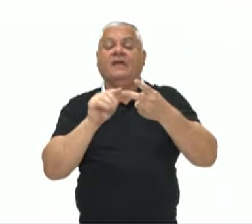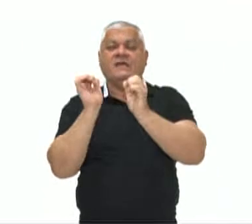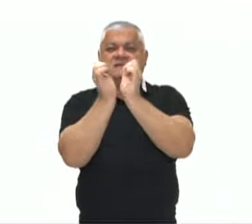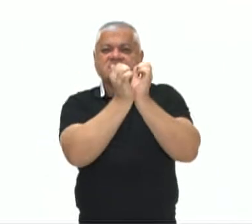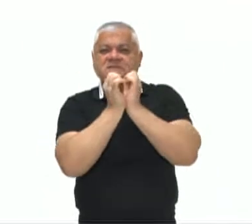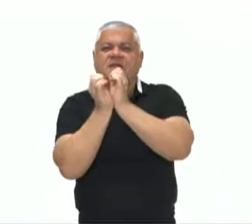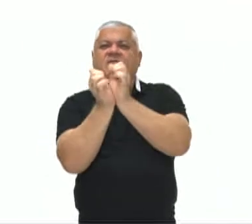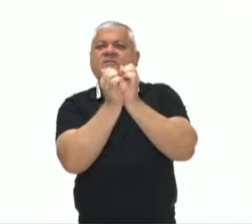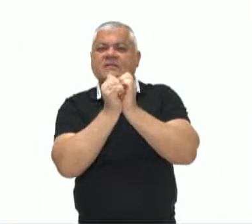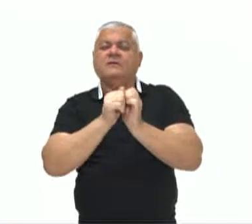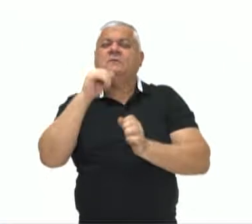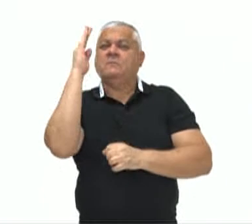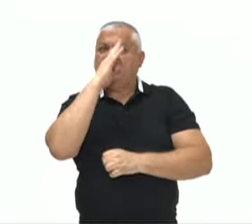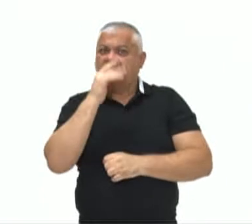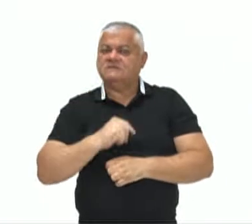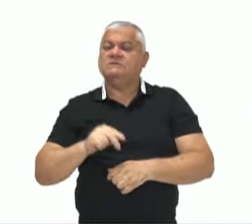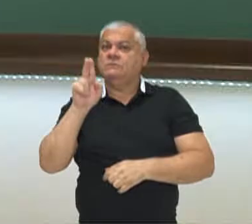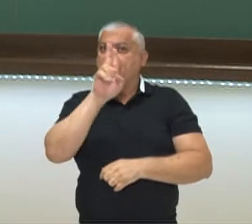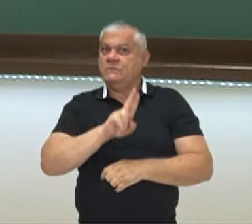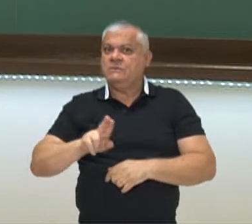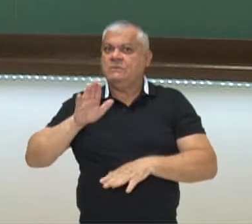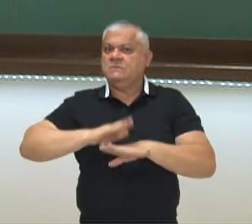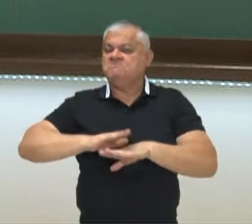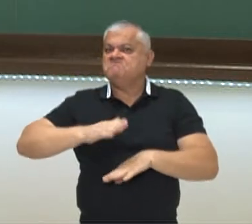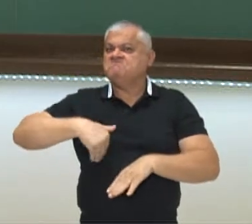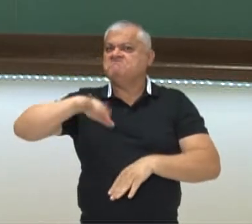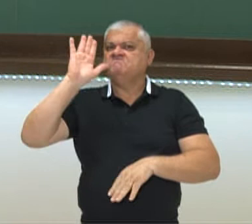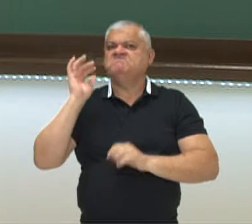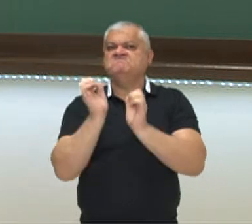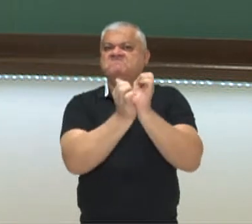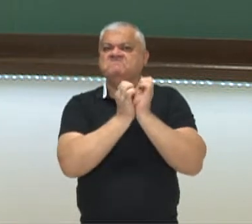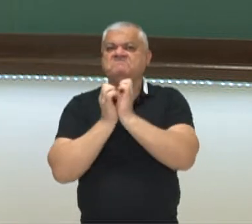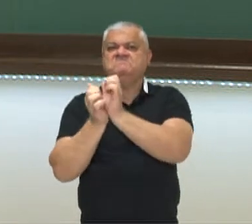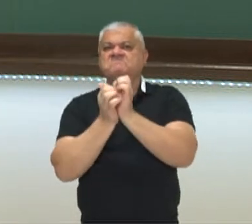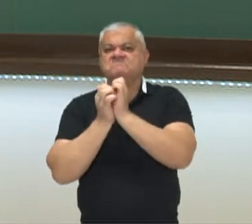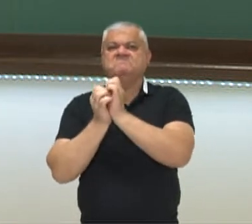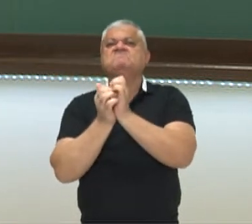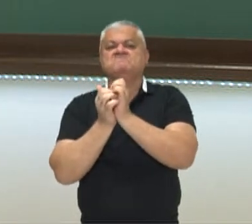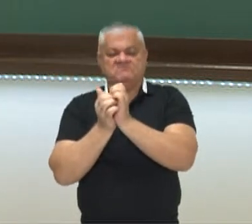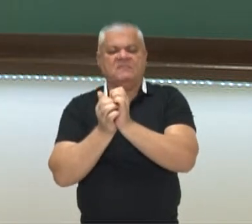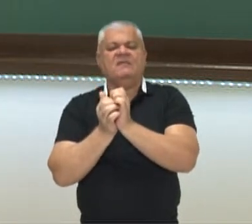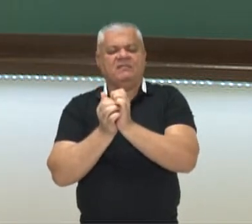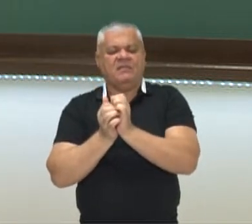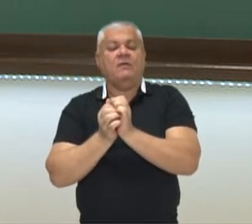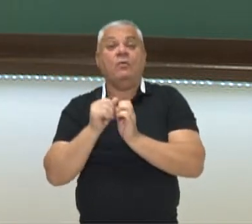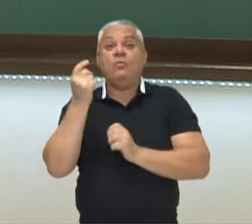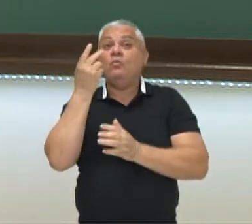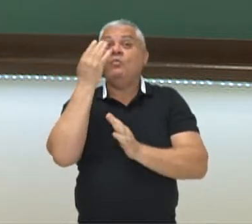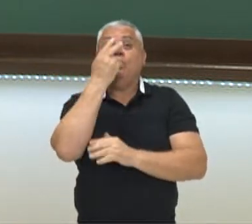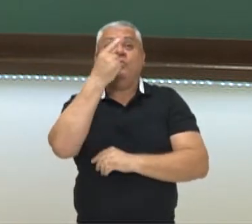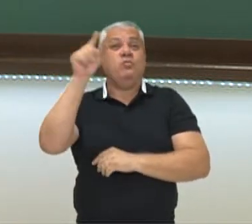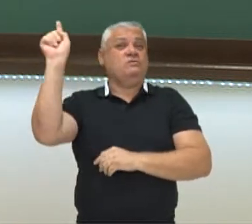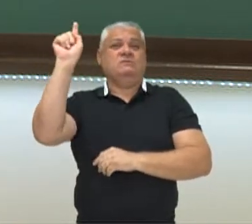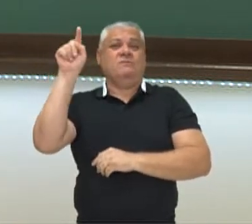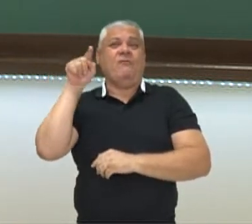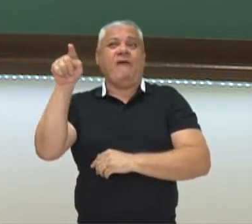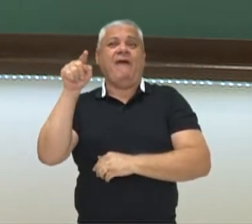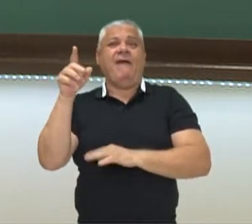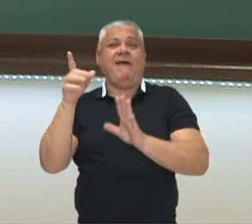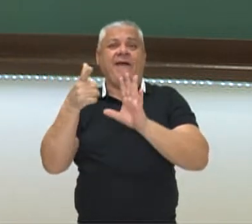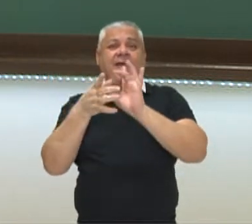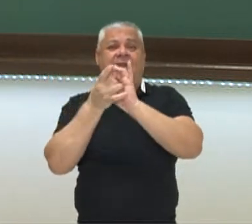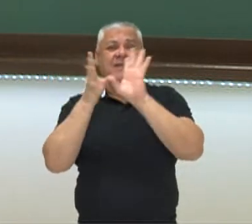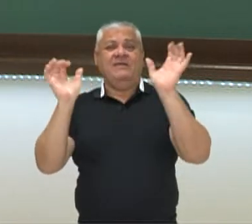que aboleu a escravidão, isso já no final da República, no final do Império, quer dizer, no final do século XIX.